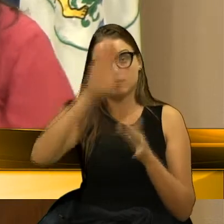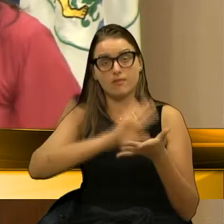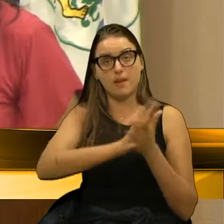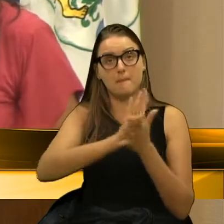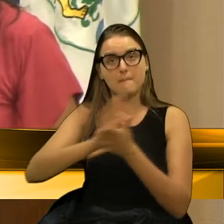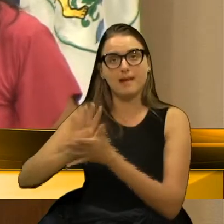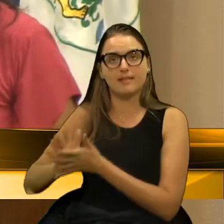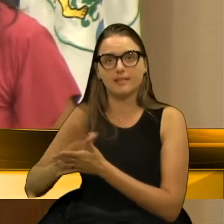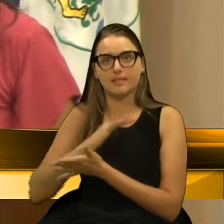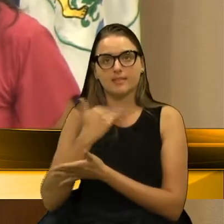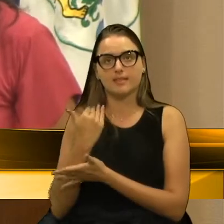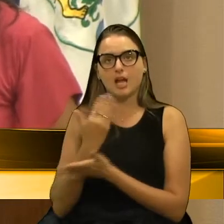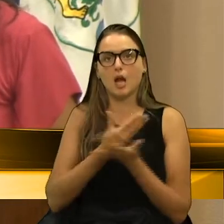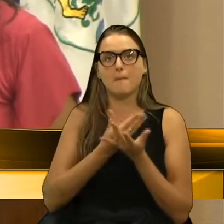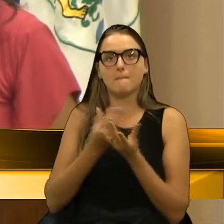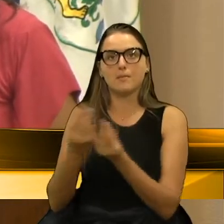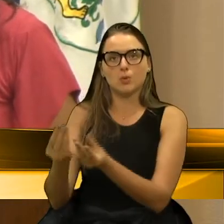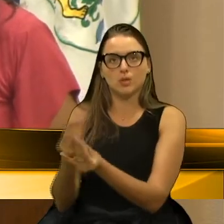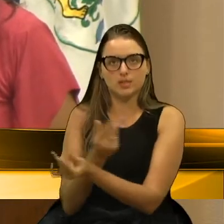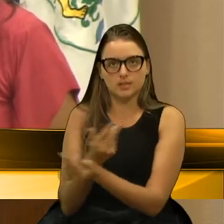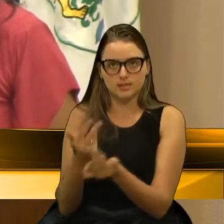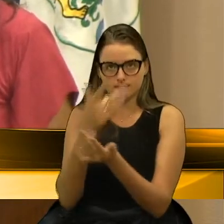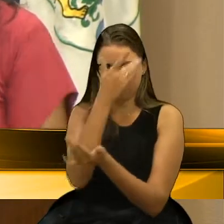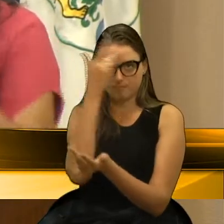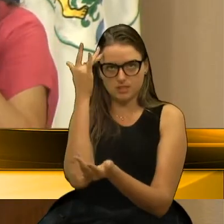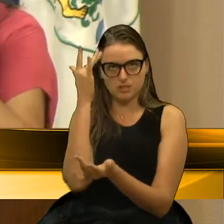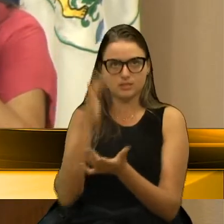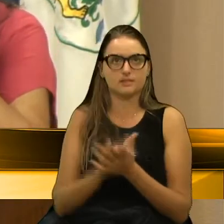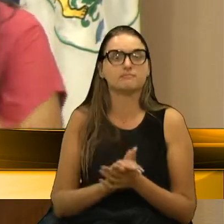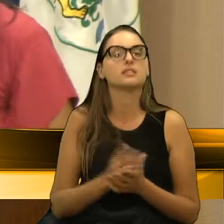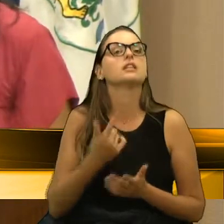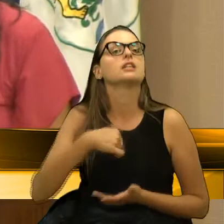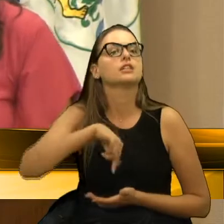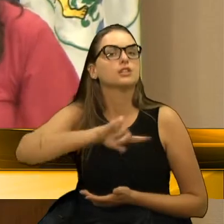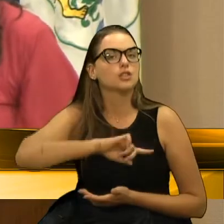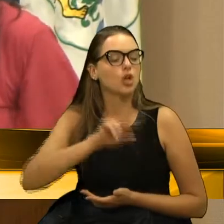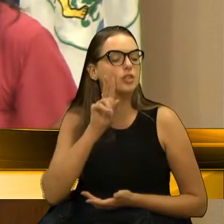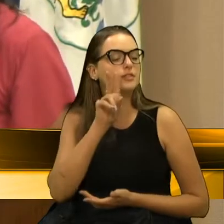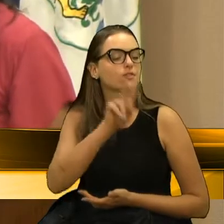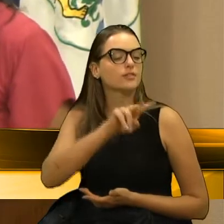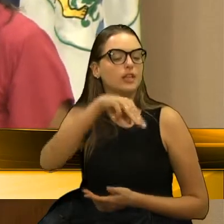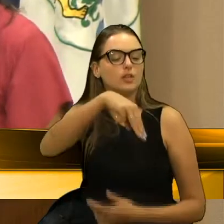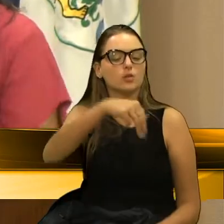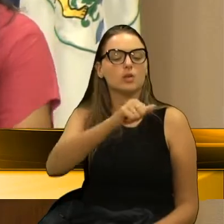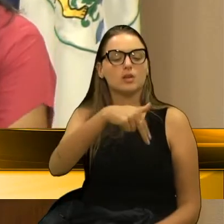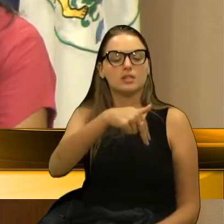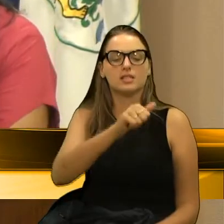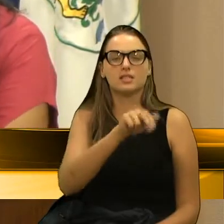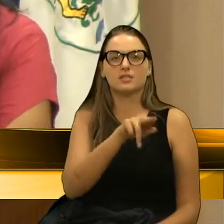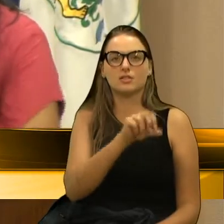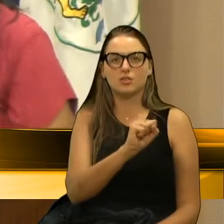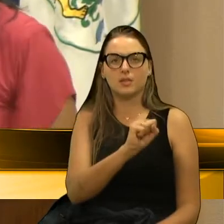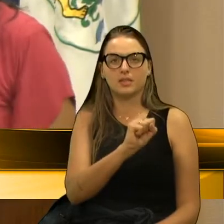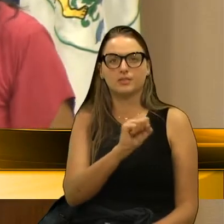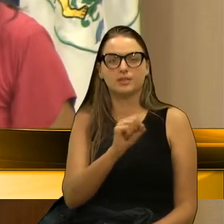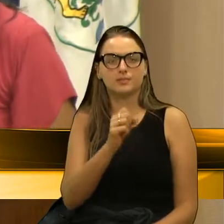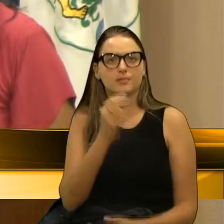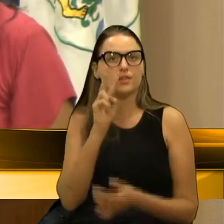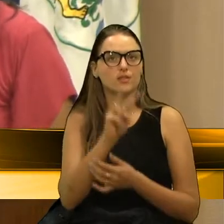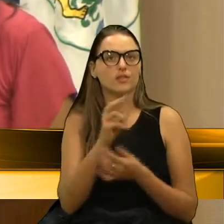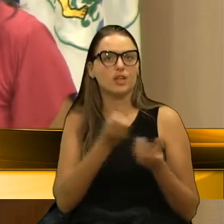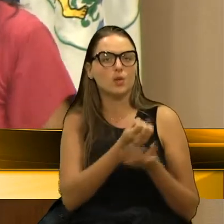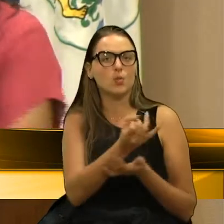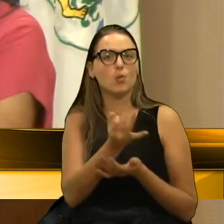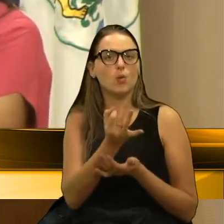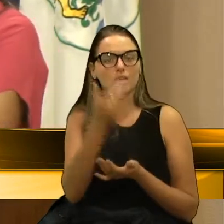estão sendo mortas. A gente está vendo Manaus do jeito que está e a gente não vê uma luz no fim do túnel.